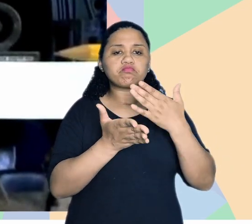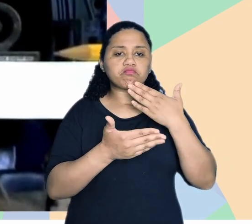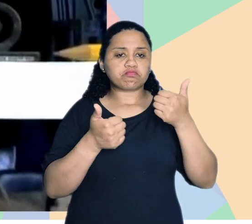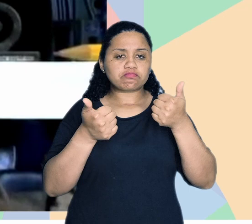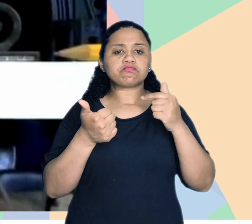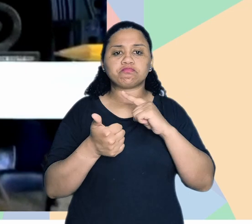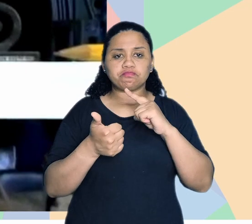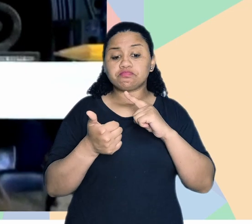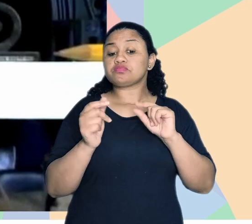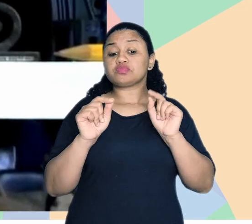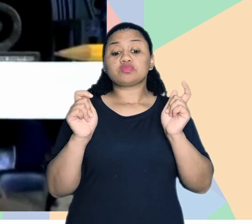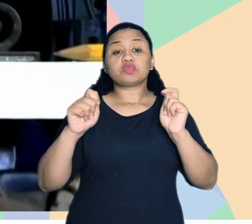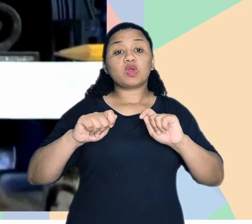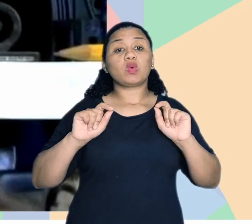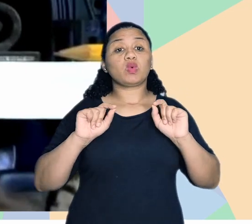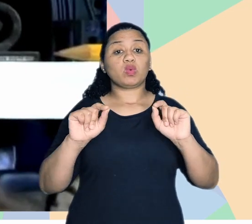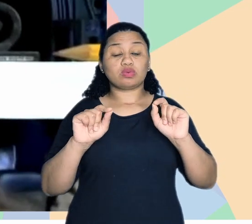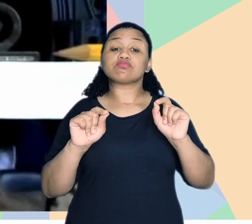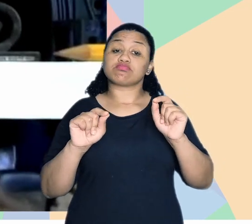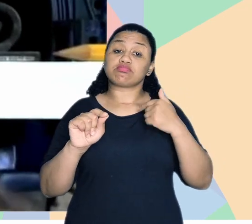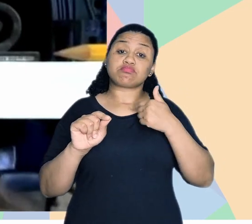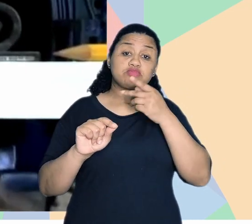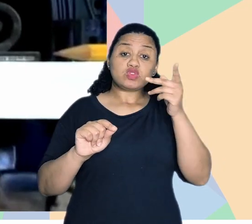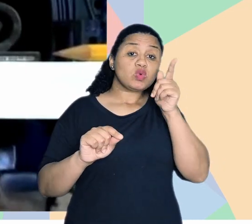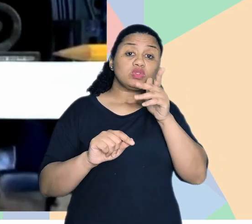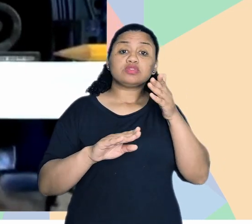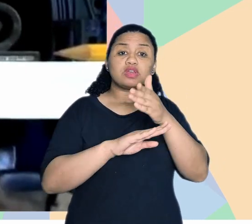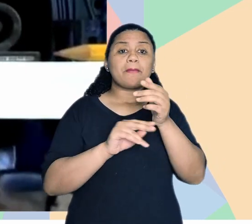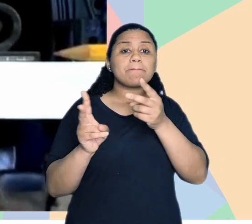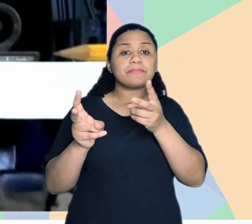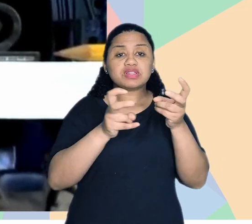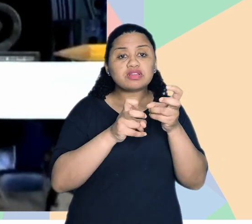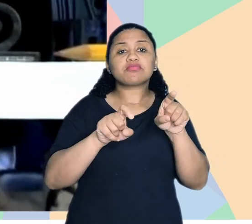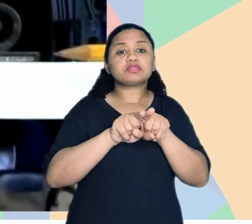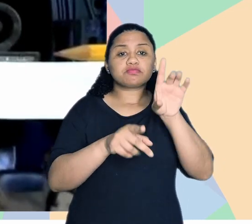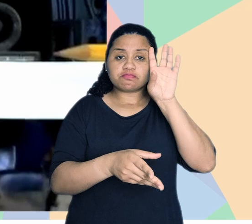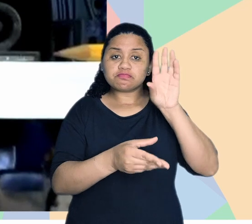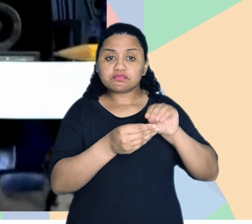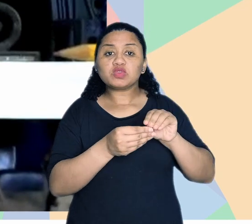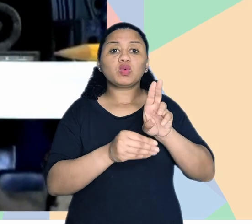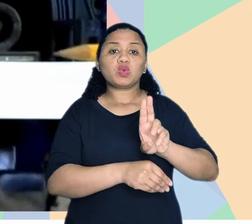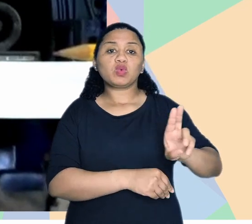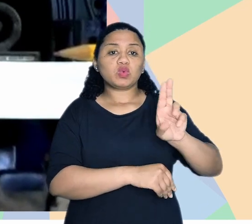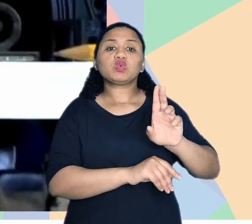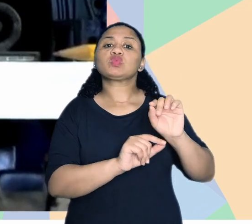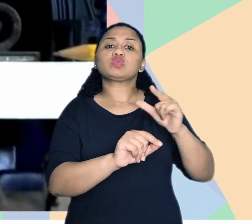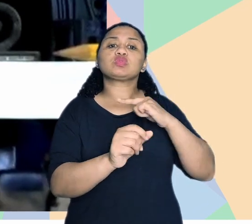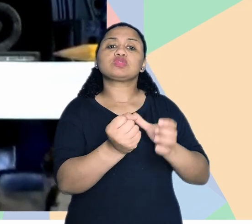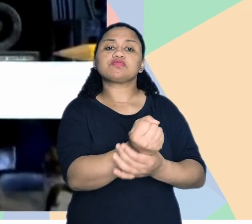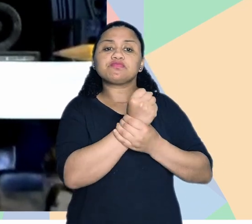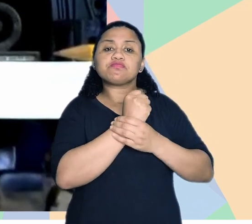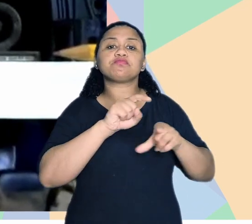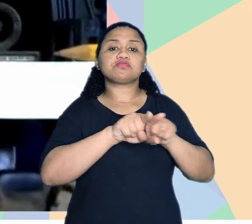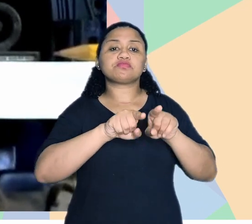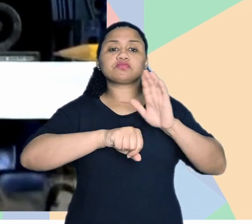Então, é a possibilidade e condição de alcance, percepção e entendimento para utilização, com segurança